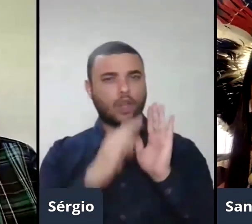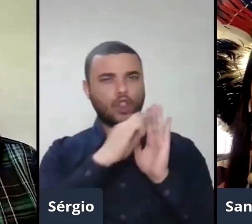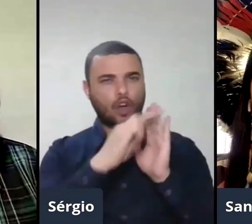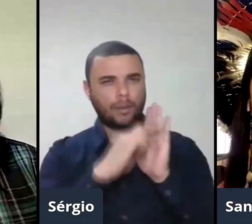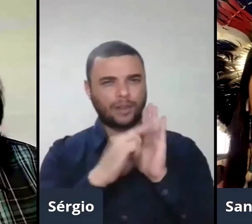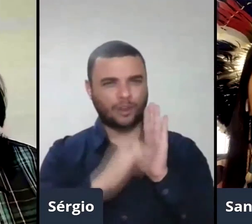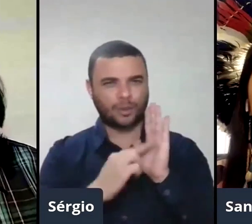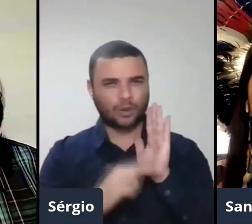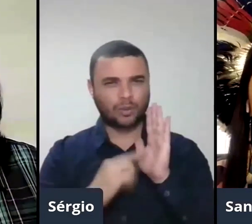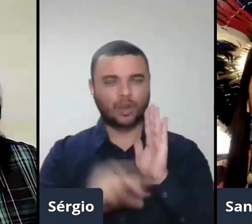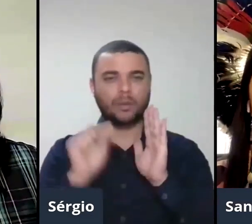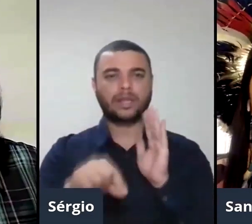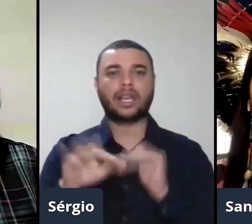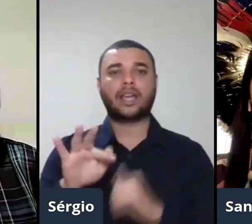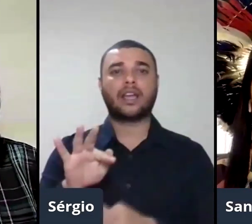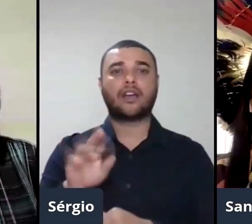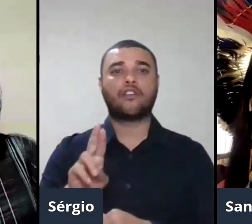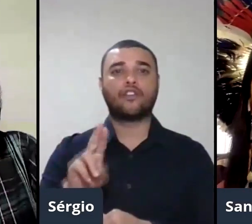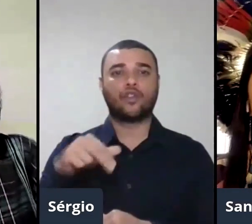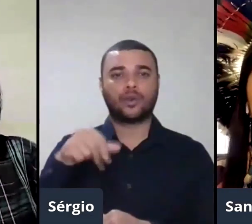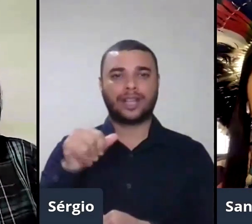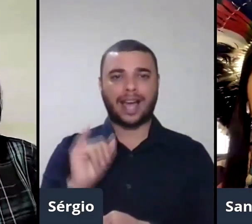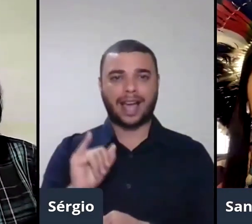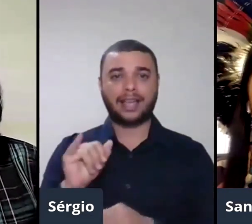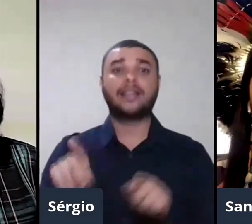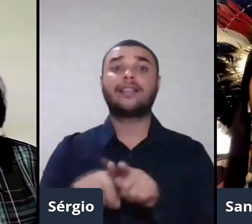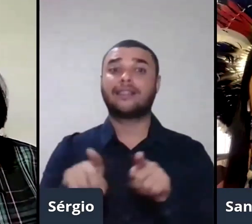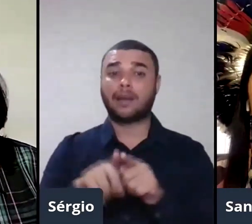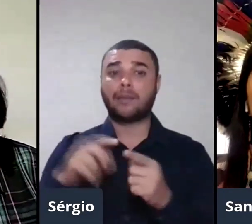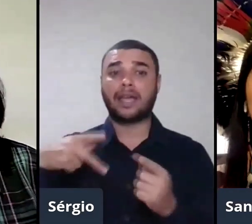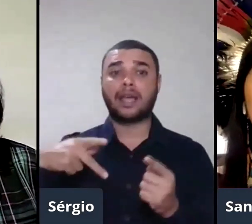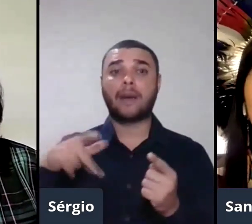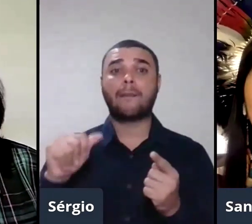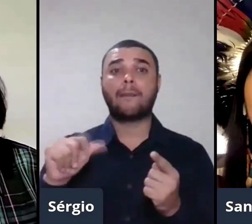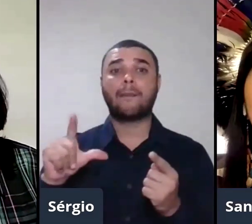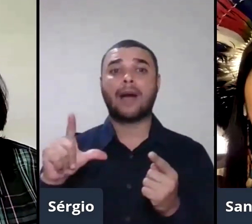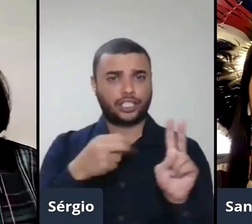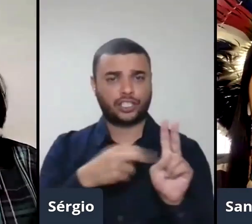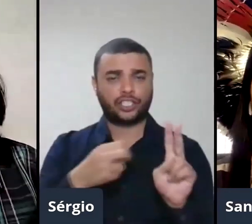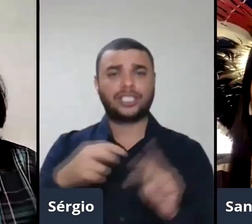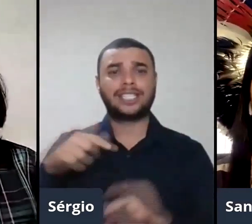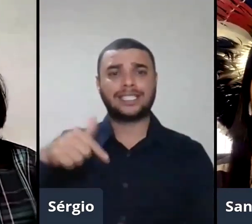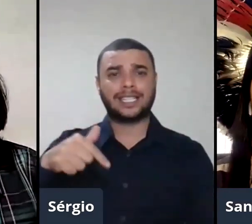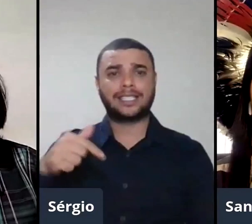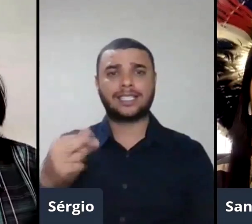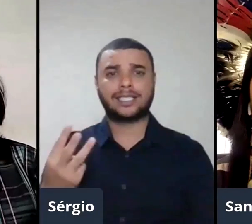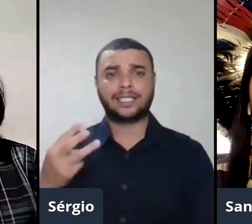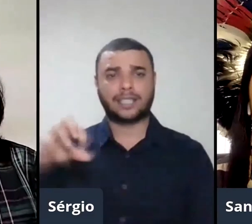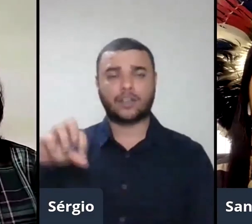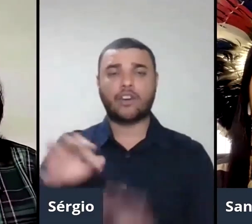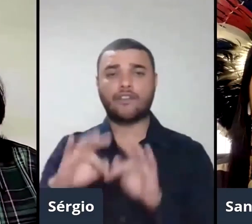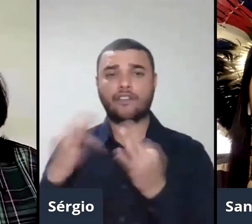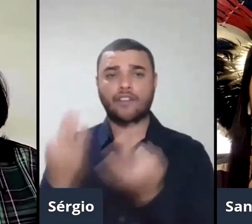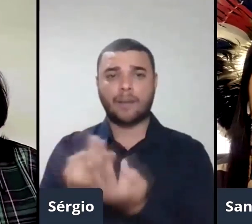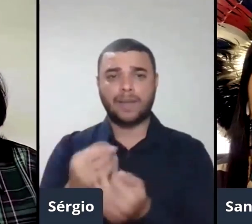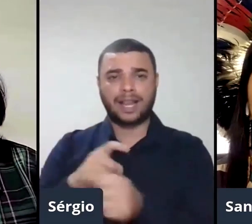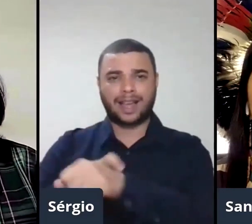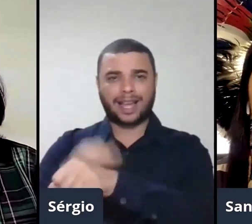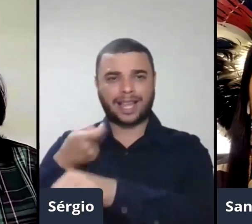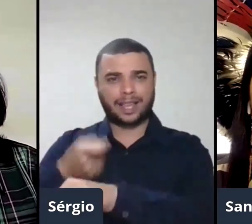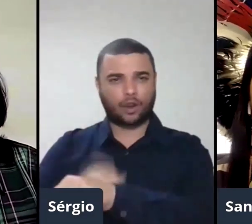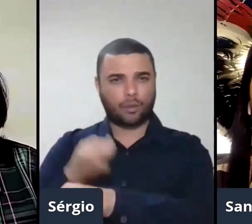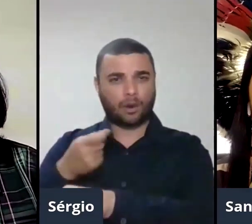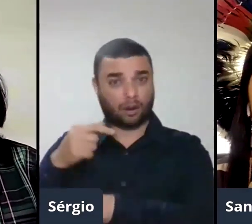Palmares. Então cada família vai receber duas cestas de alimentos. Amanhã, inclusive, a gente vai